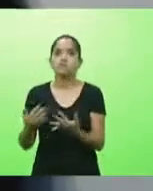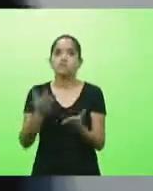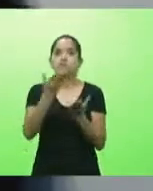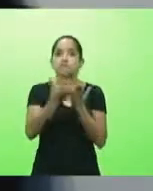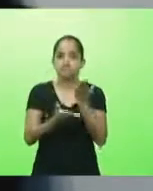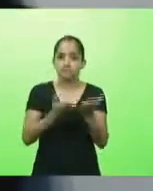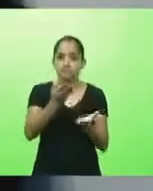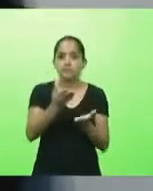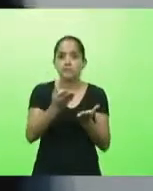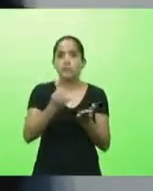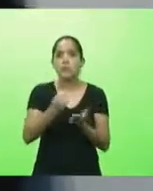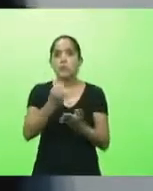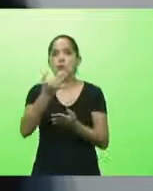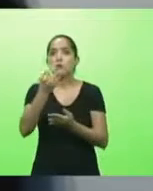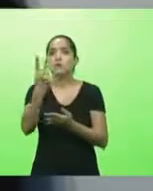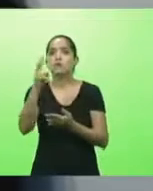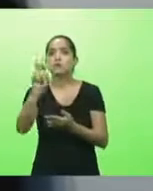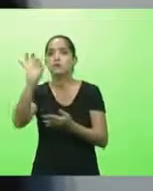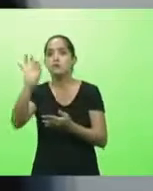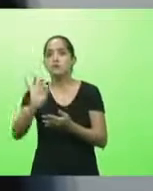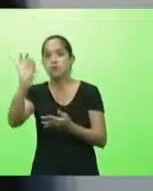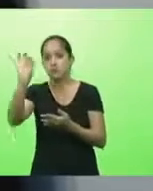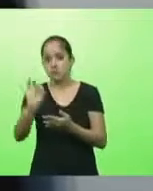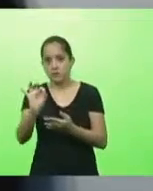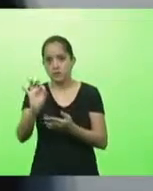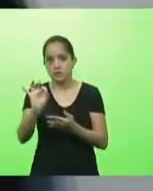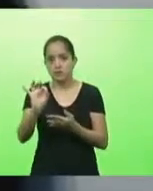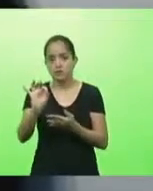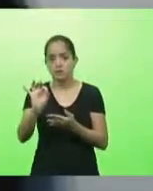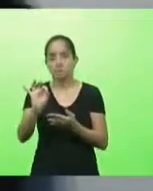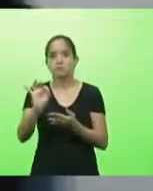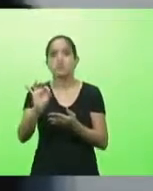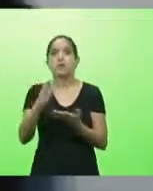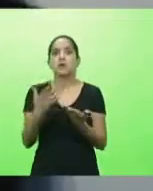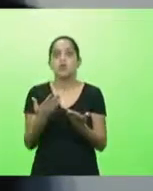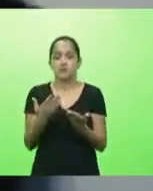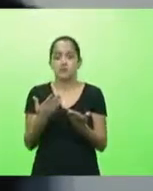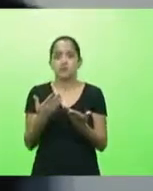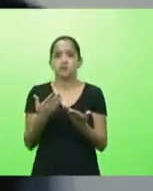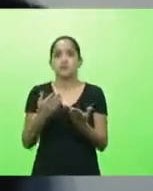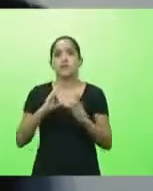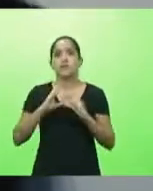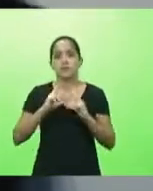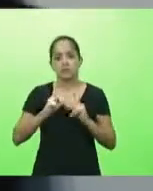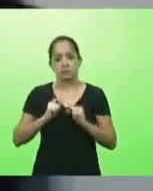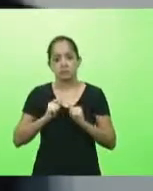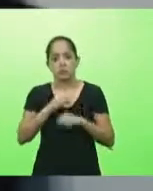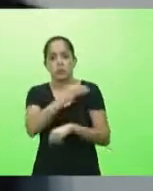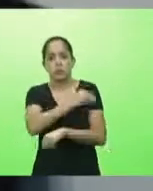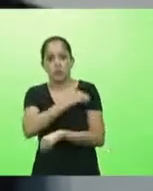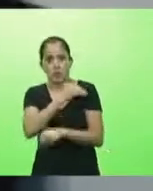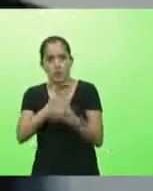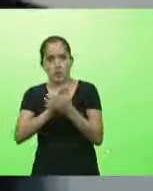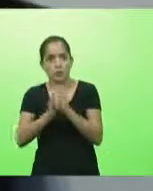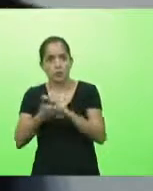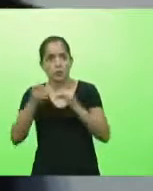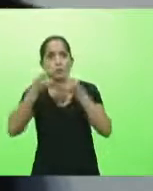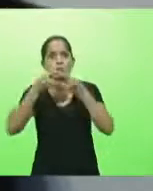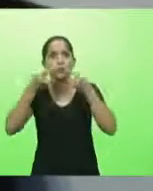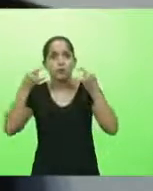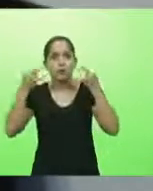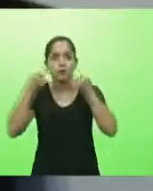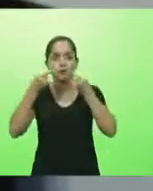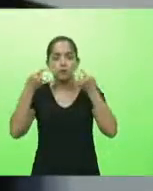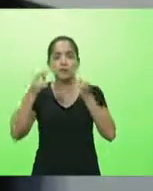25% da capacidade do local as medidas sanitárias alto na entrada de máscara todo mundo